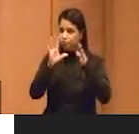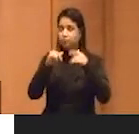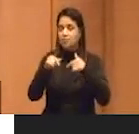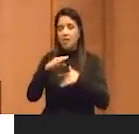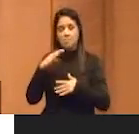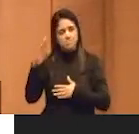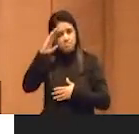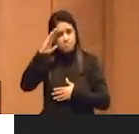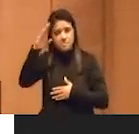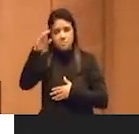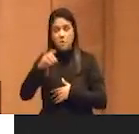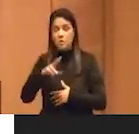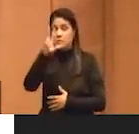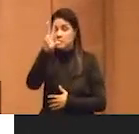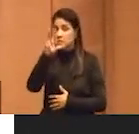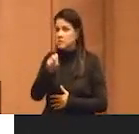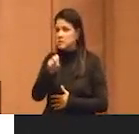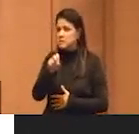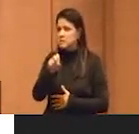fundamental, de 50